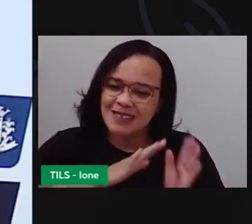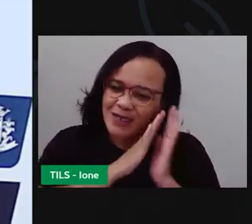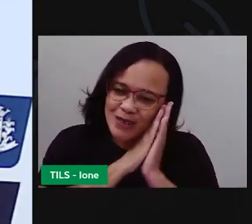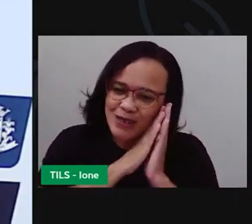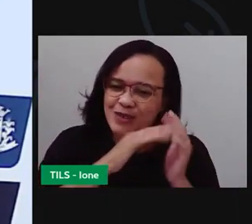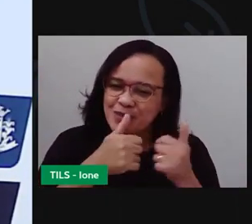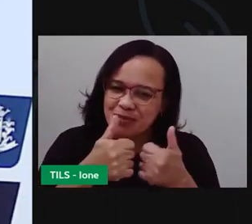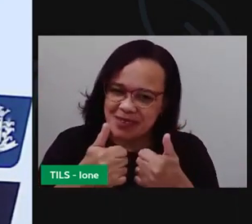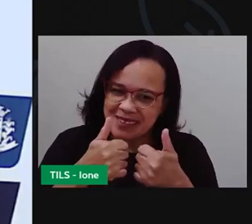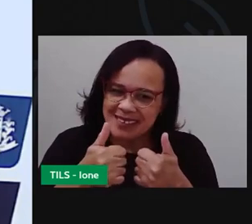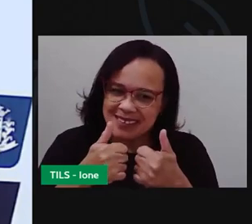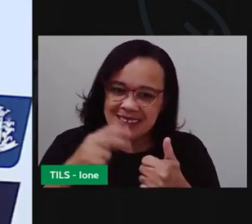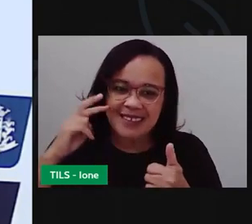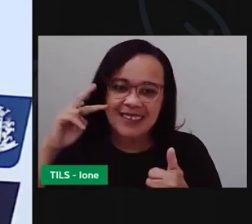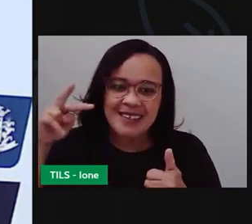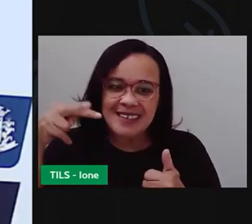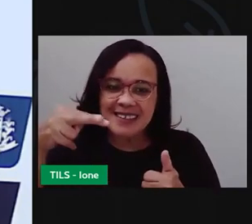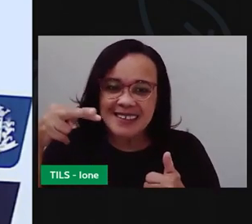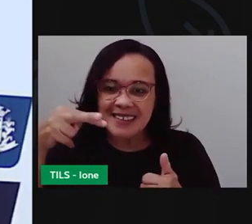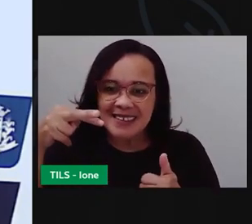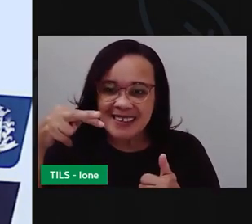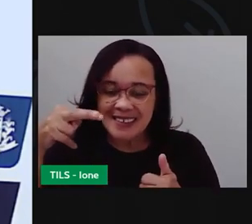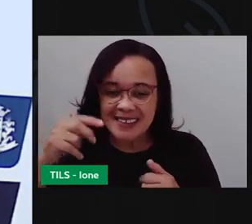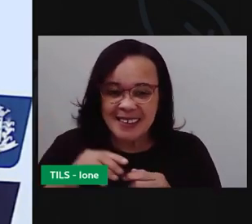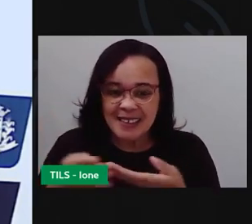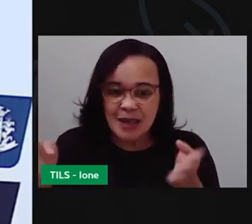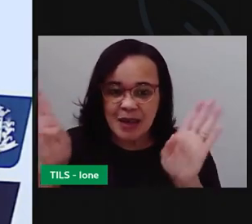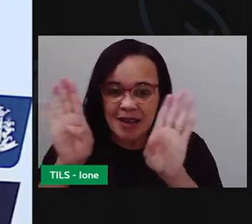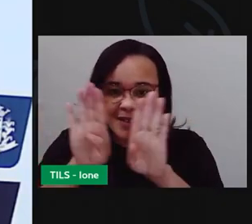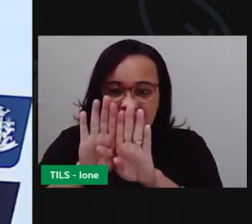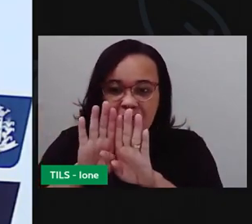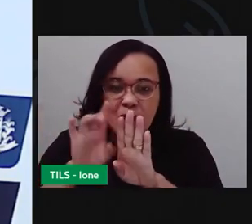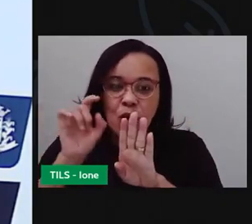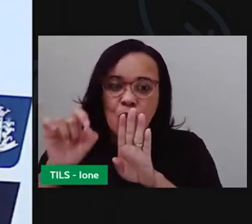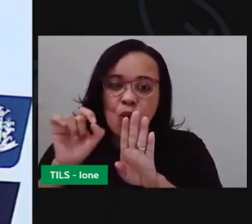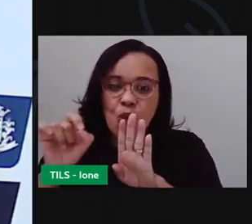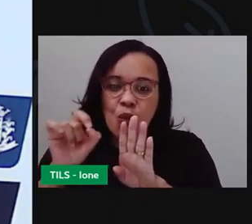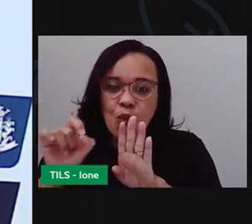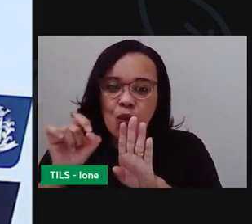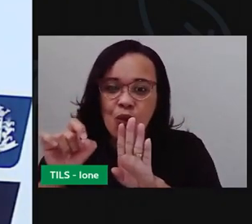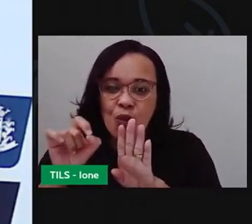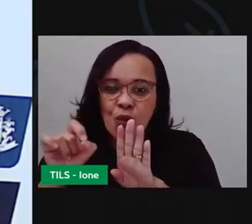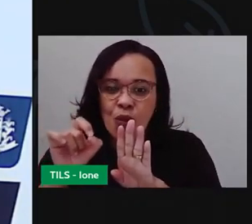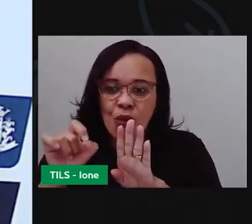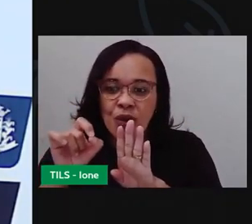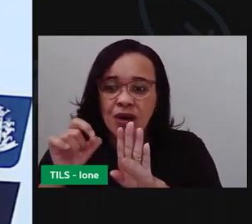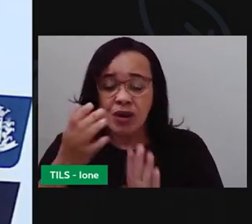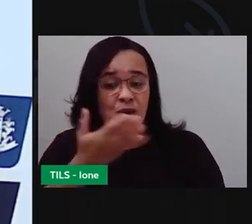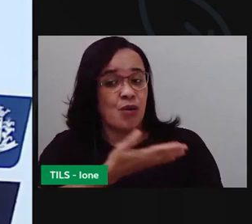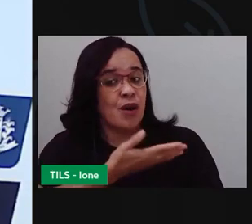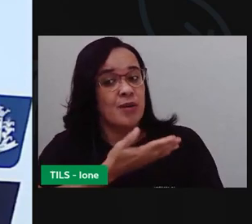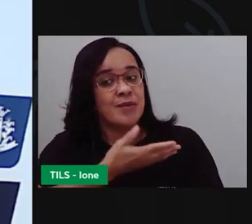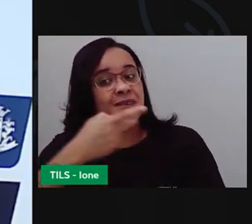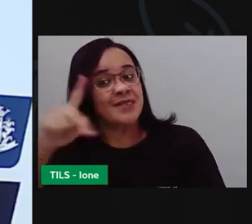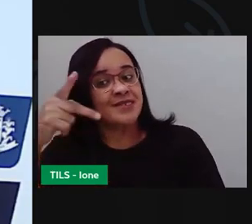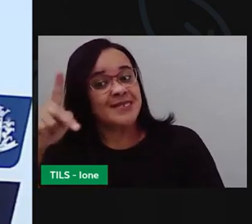E olha aqui, atrás da porta, quem é que estava? O amiguinho dele.